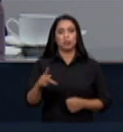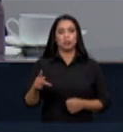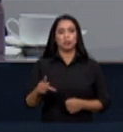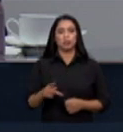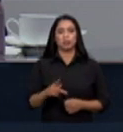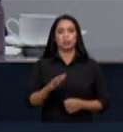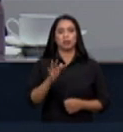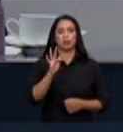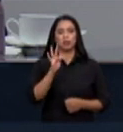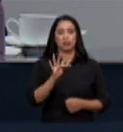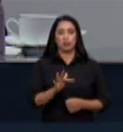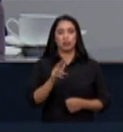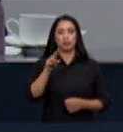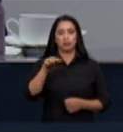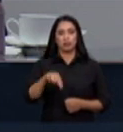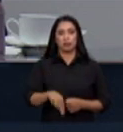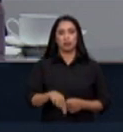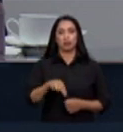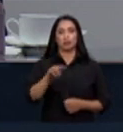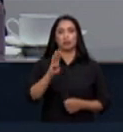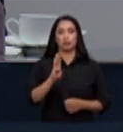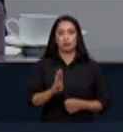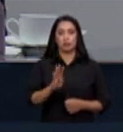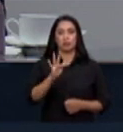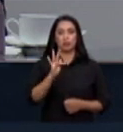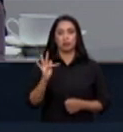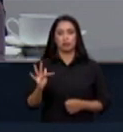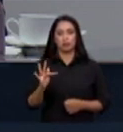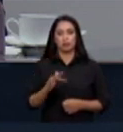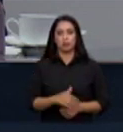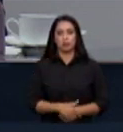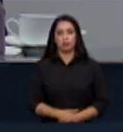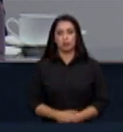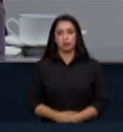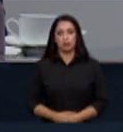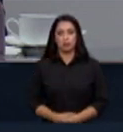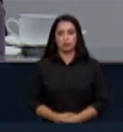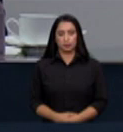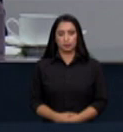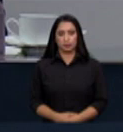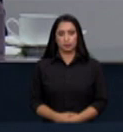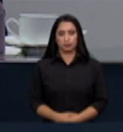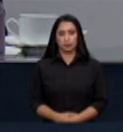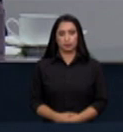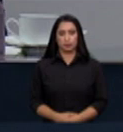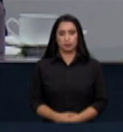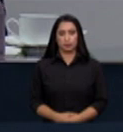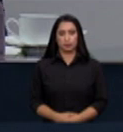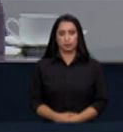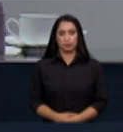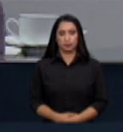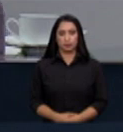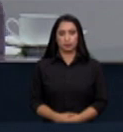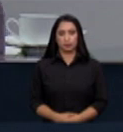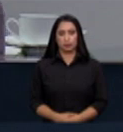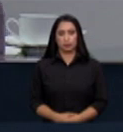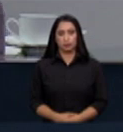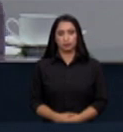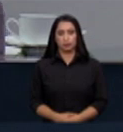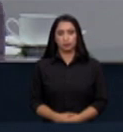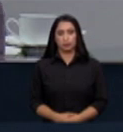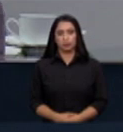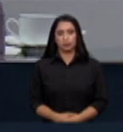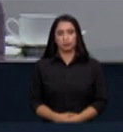Fórum Nacional das Atividades de Base Florestal e a despeito e a algum